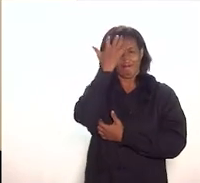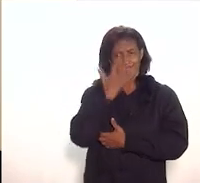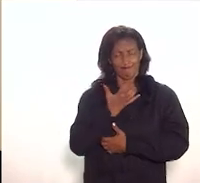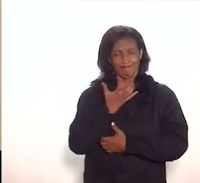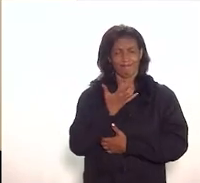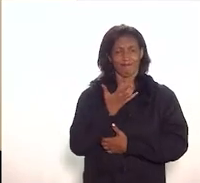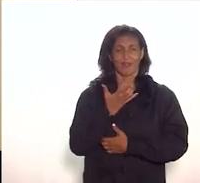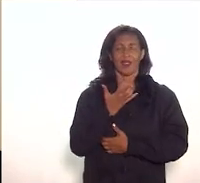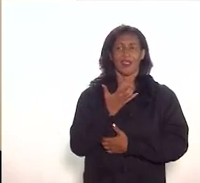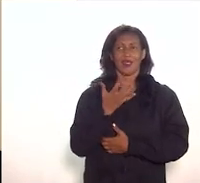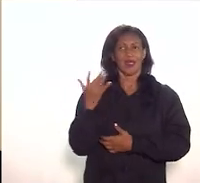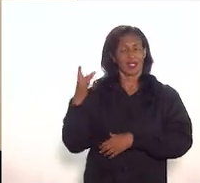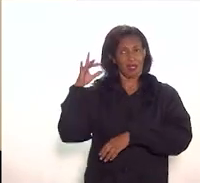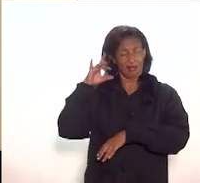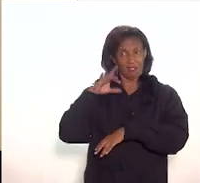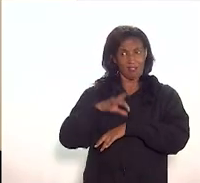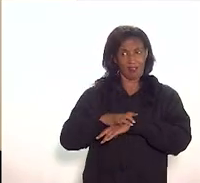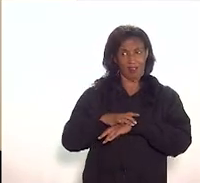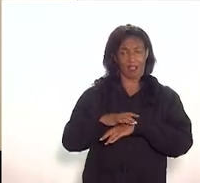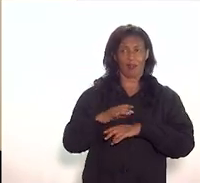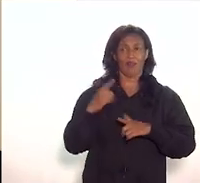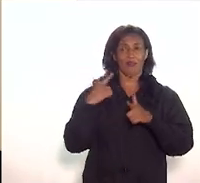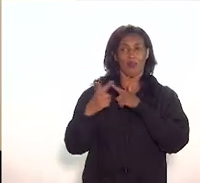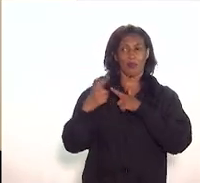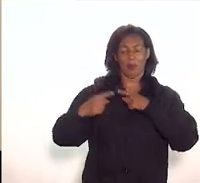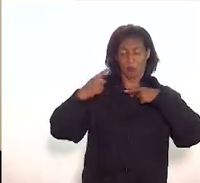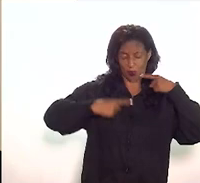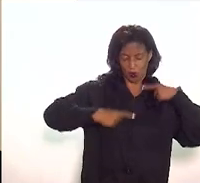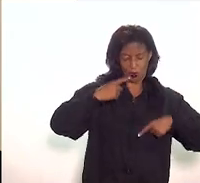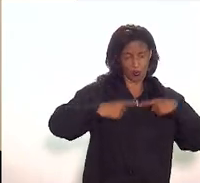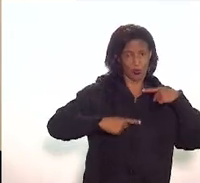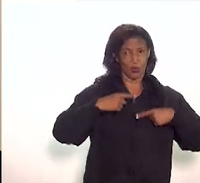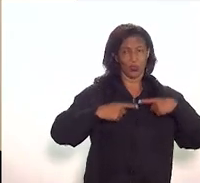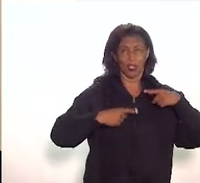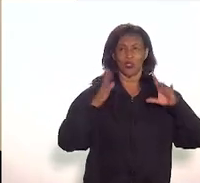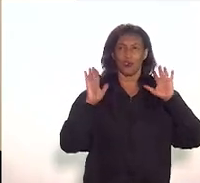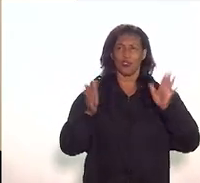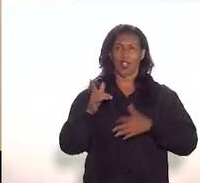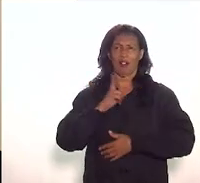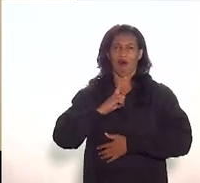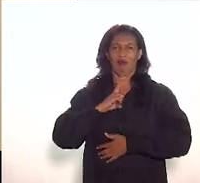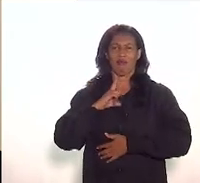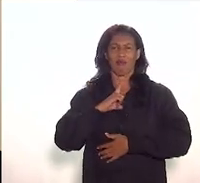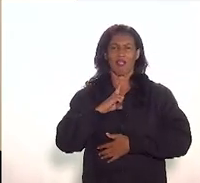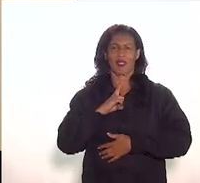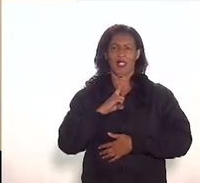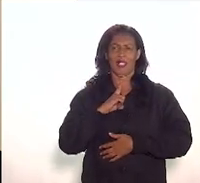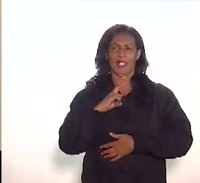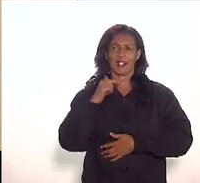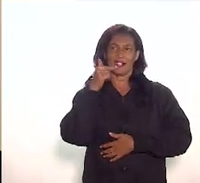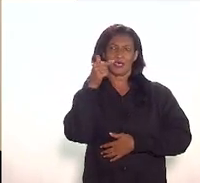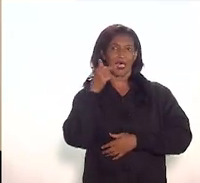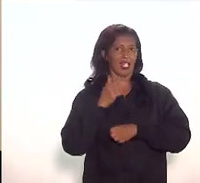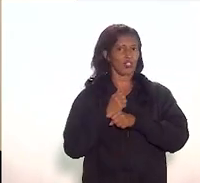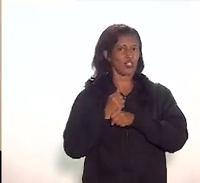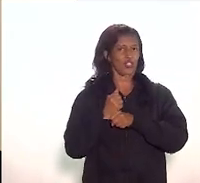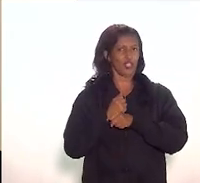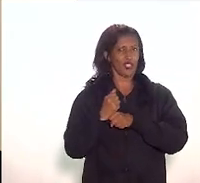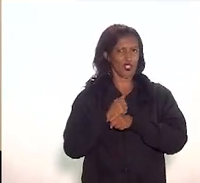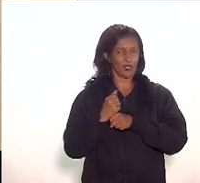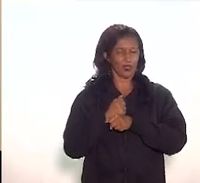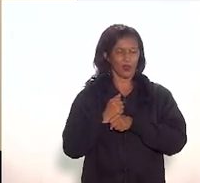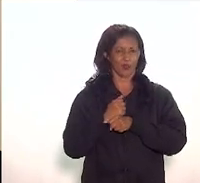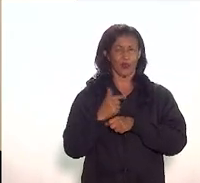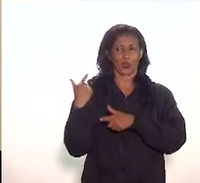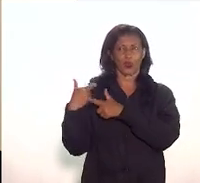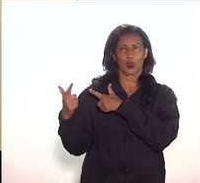econômica que é agravada por uma crise política já tem aí aproximadamente sete anos mais ou menos que a gente